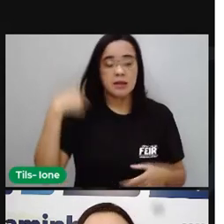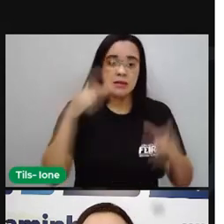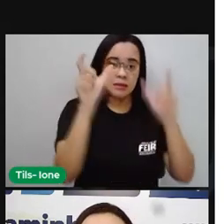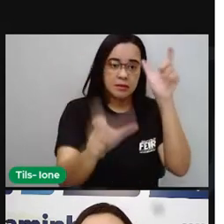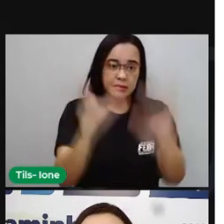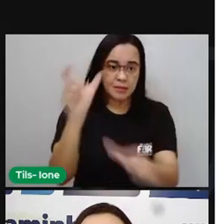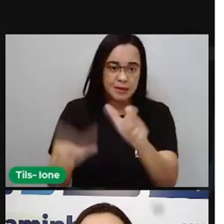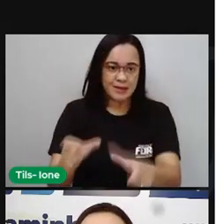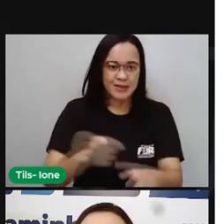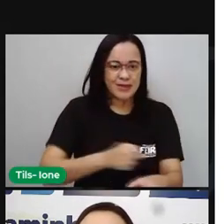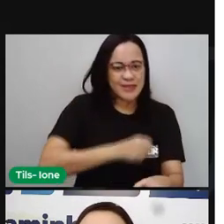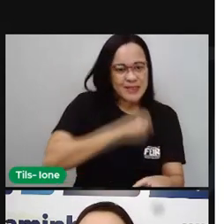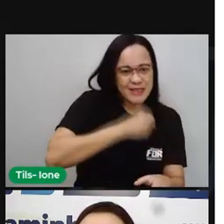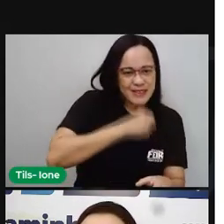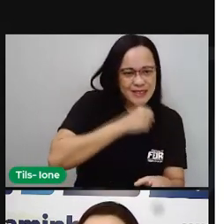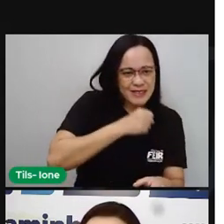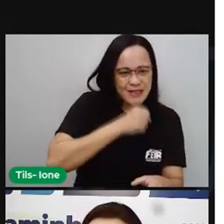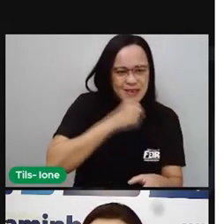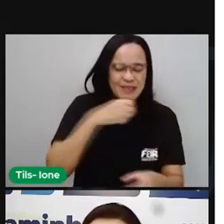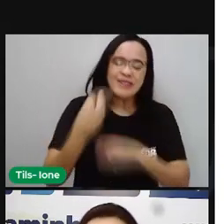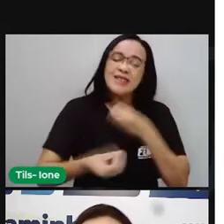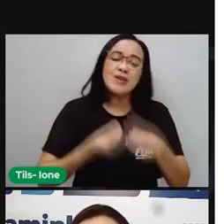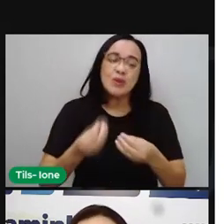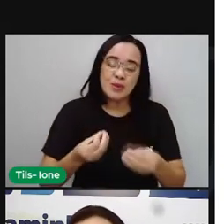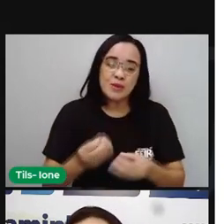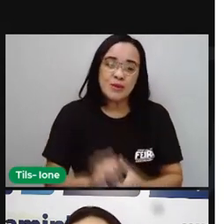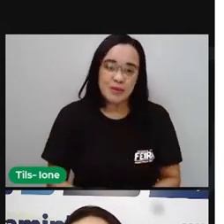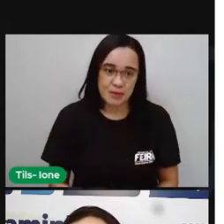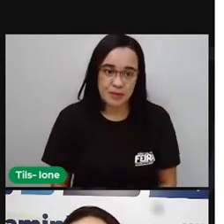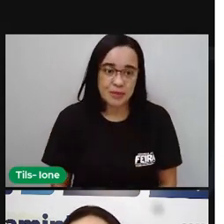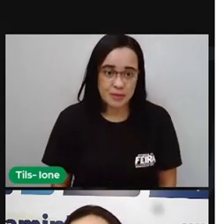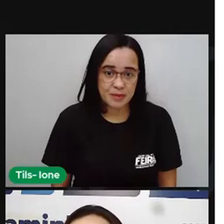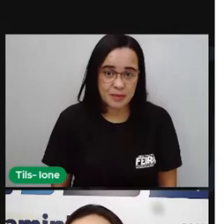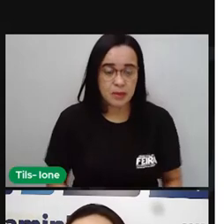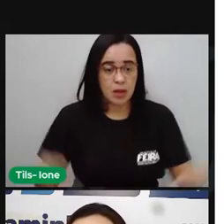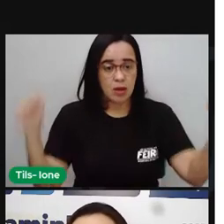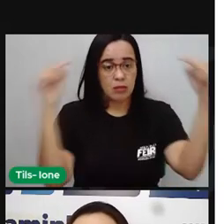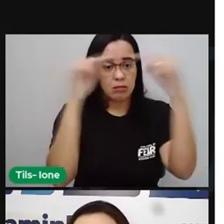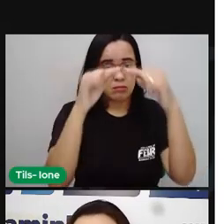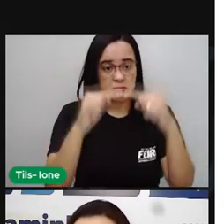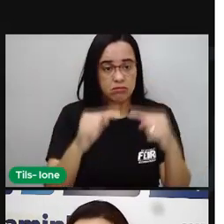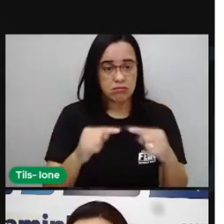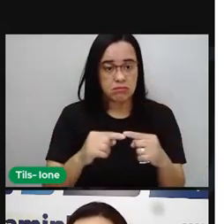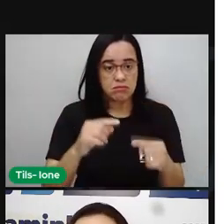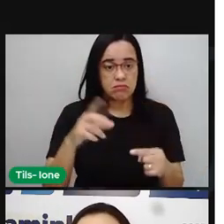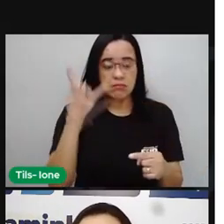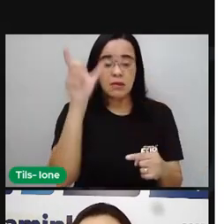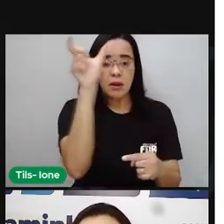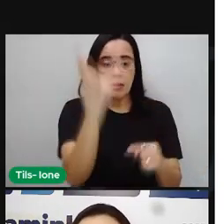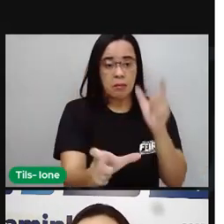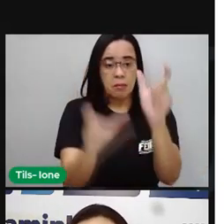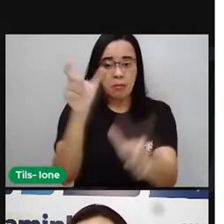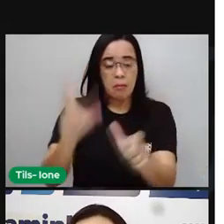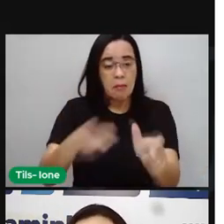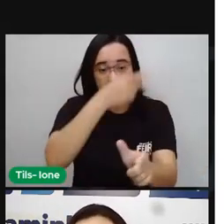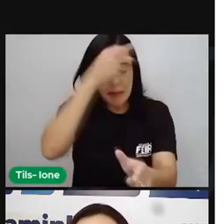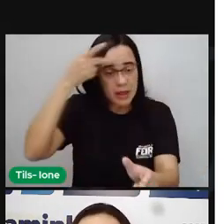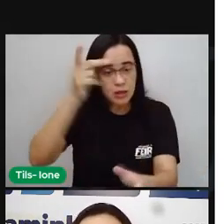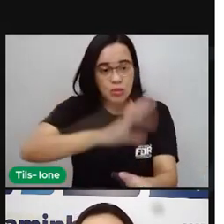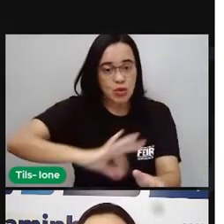elas são colocadas aí como todas as pessoas que possuem mais de 60 anos. Que essa é a